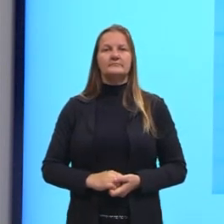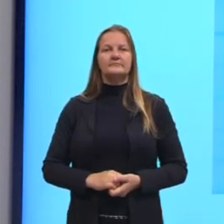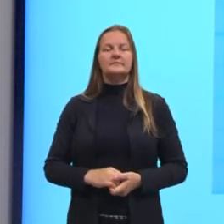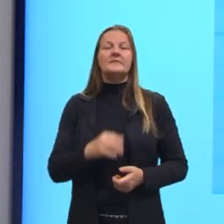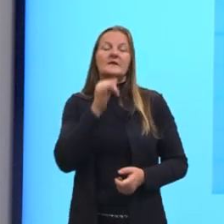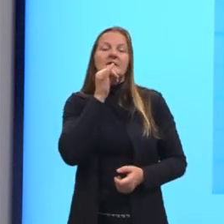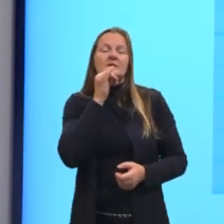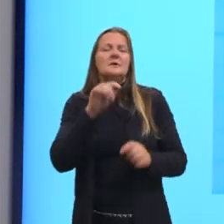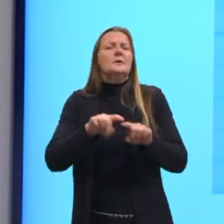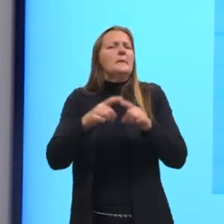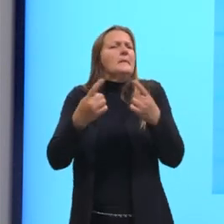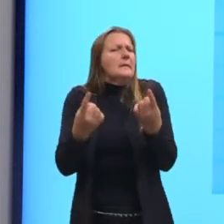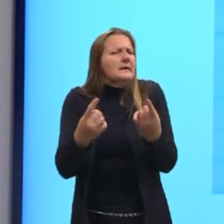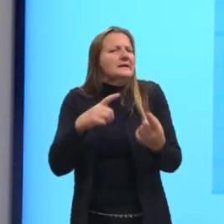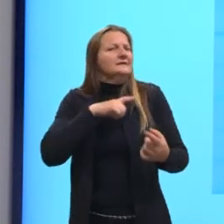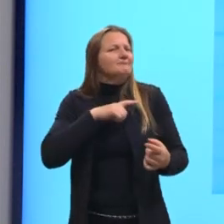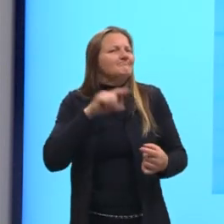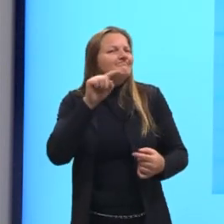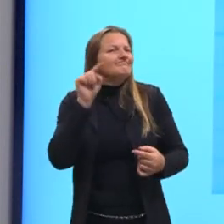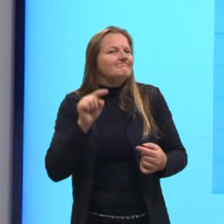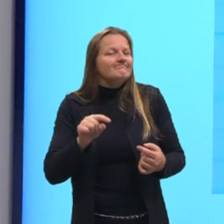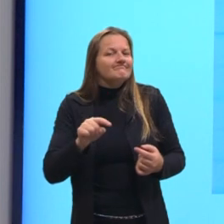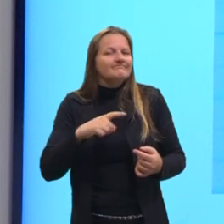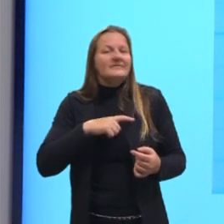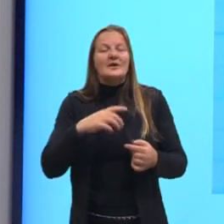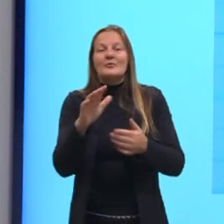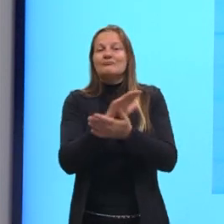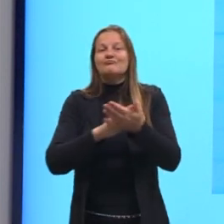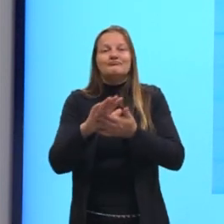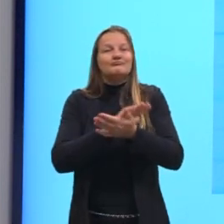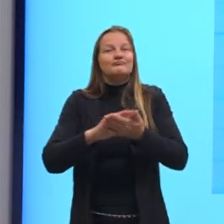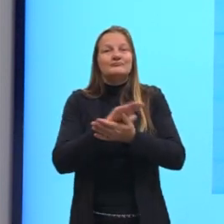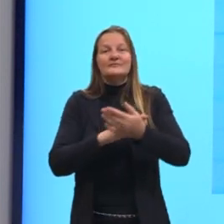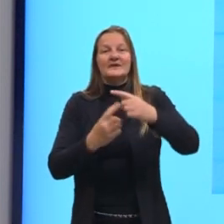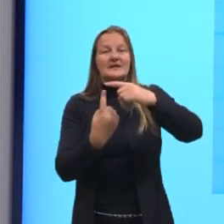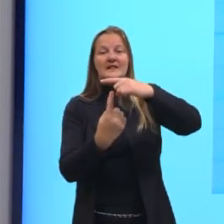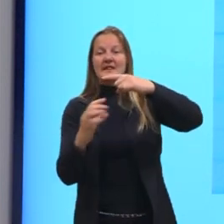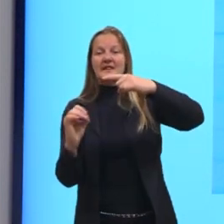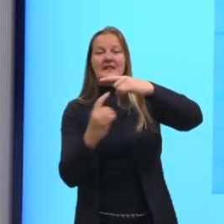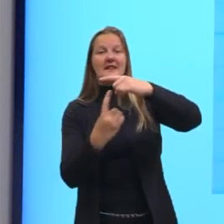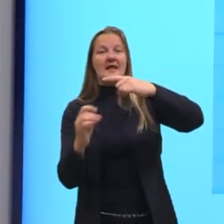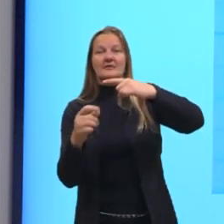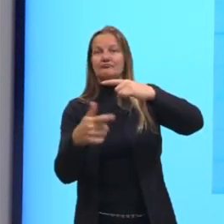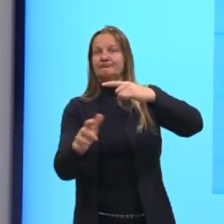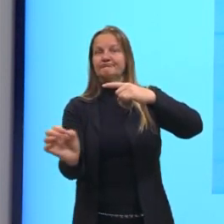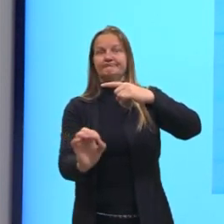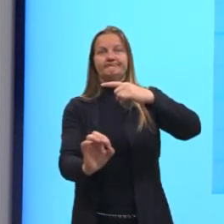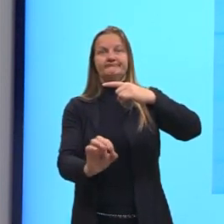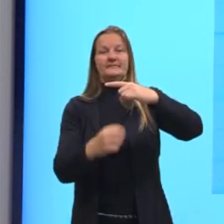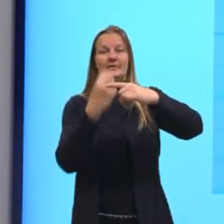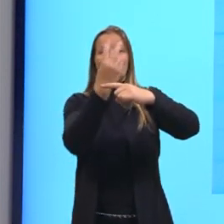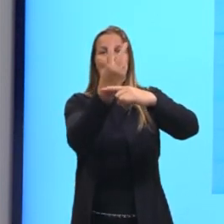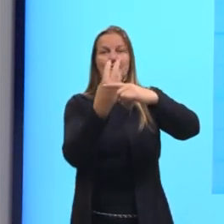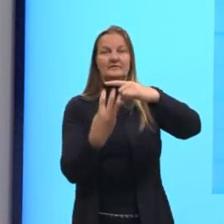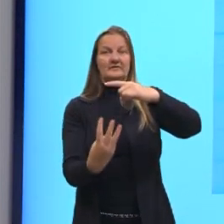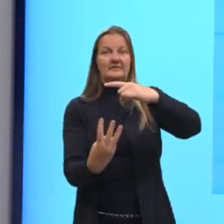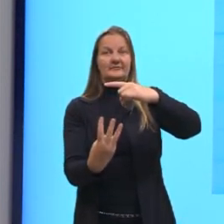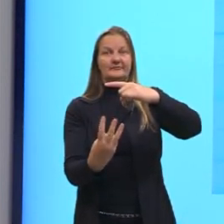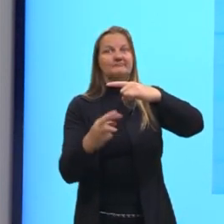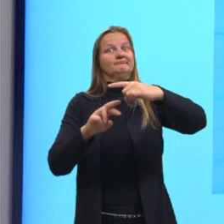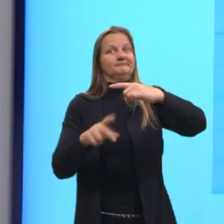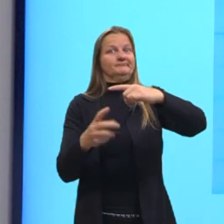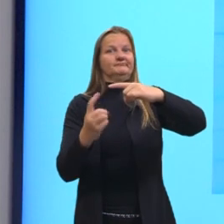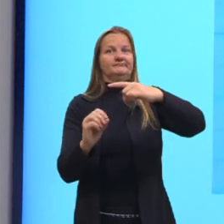Mas, e quando eu tenho um caso, onde eu não tenho o denominador 10? Por exemplo, aqui, 2 terços.